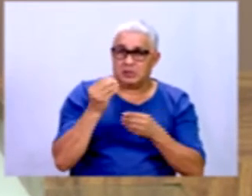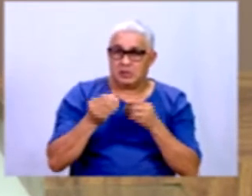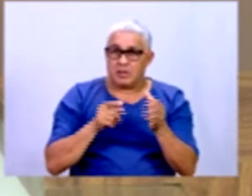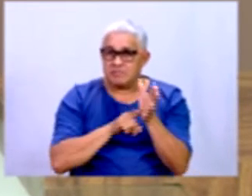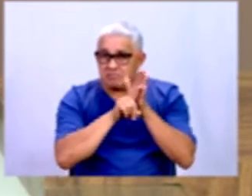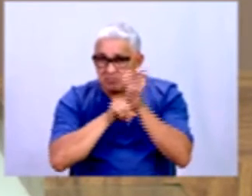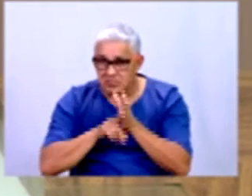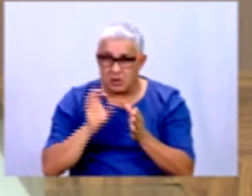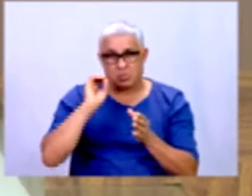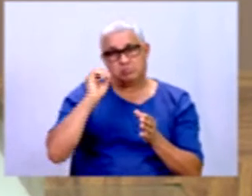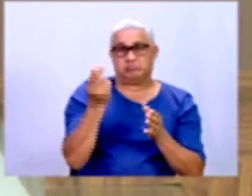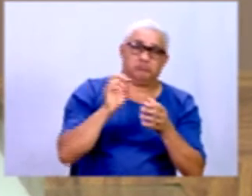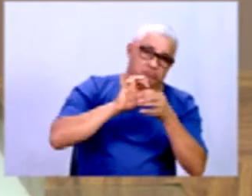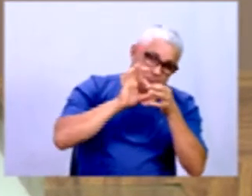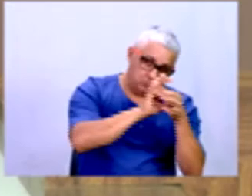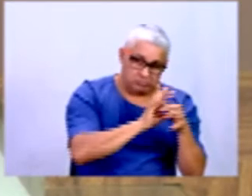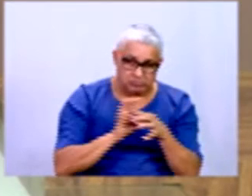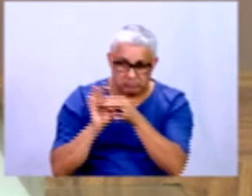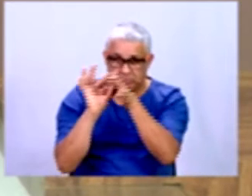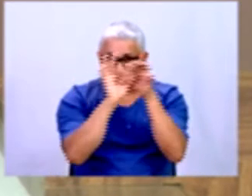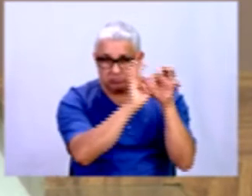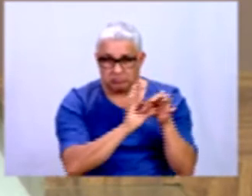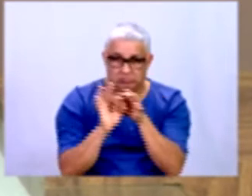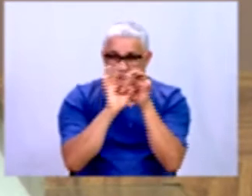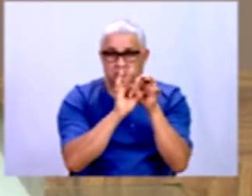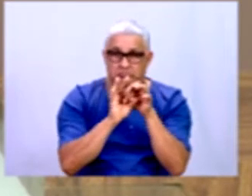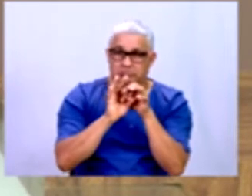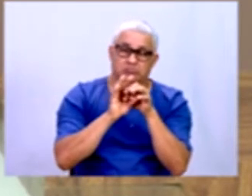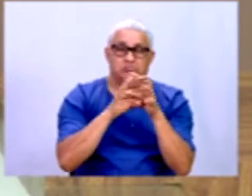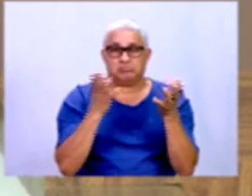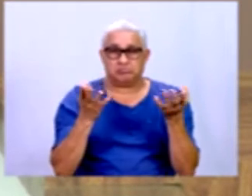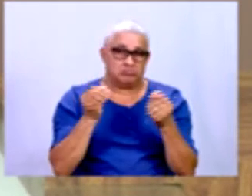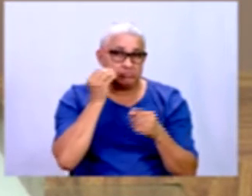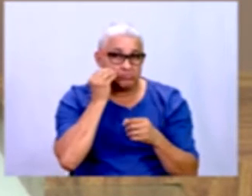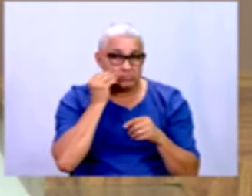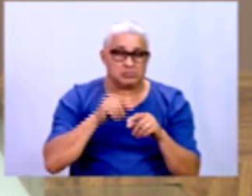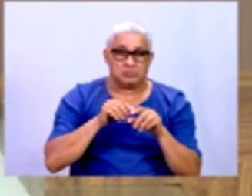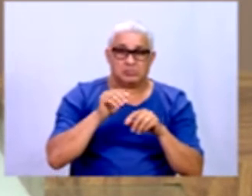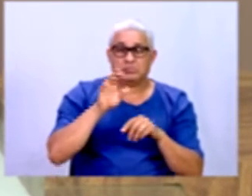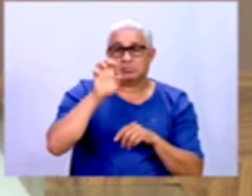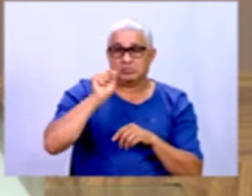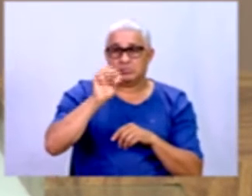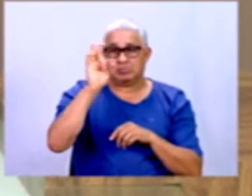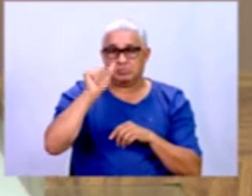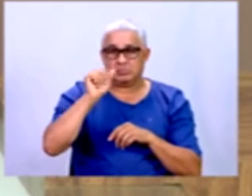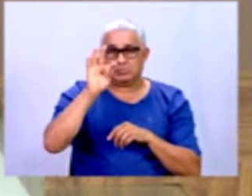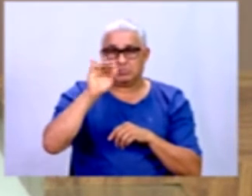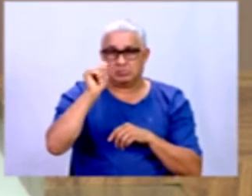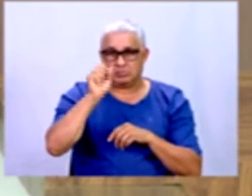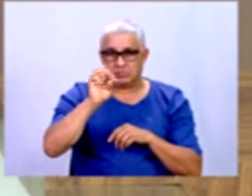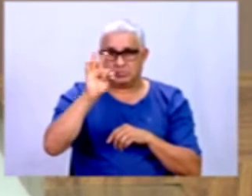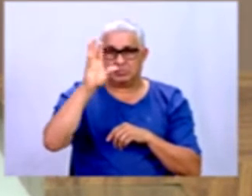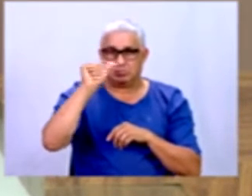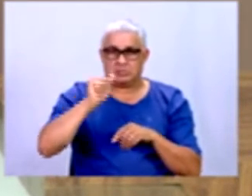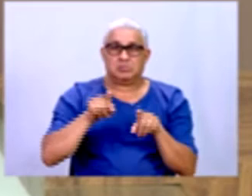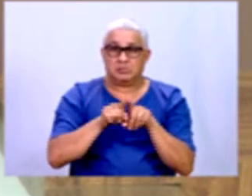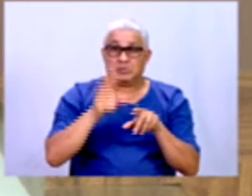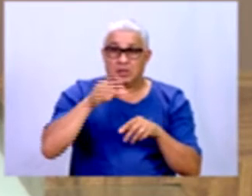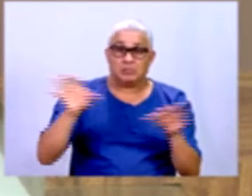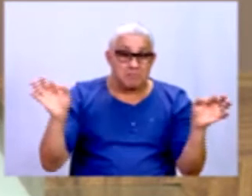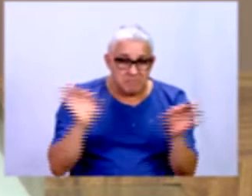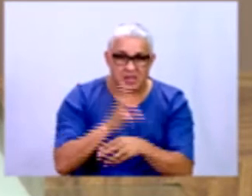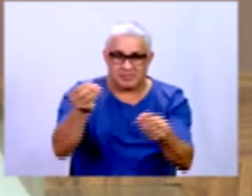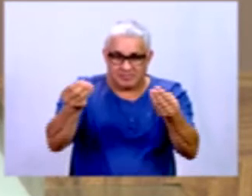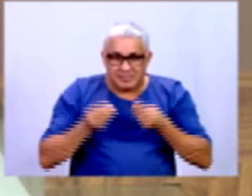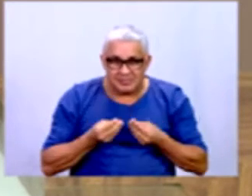contexto que a gente está analisando os dados, as estatísticas, né? Então, assim, as taxas, na maioria das vezes, elas já vêm prontas e a gente só utiliza elas como